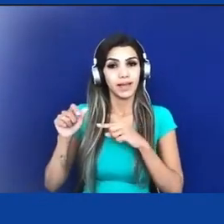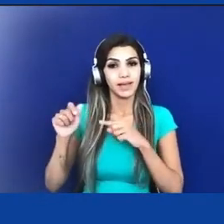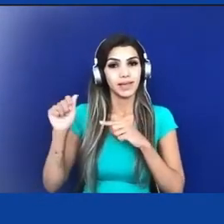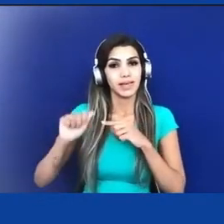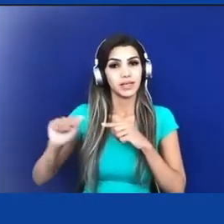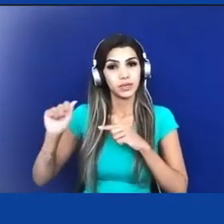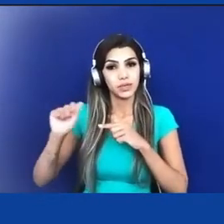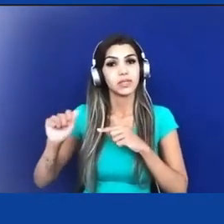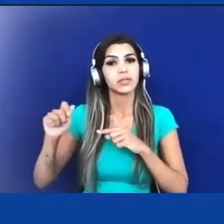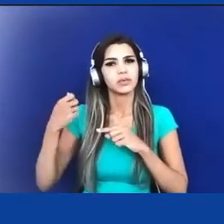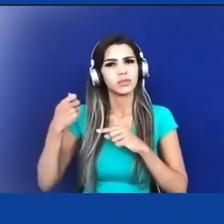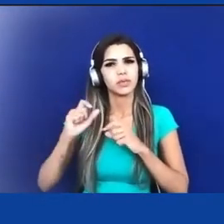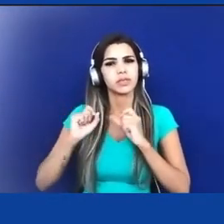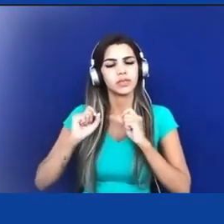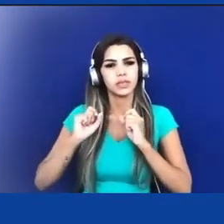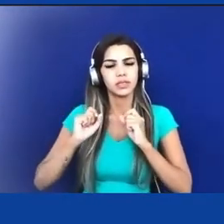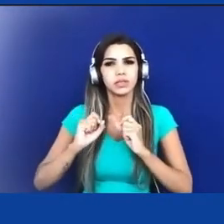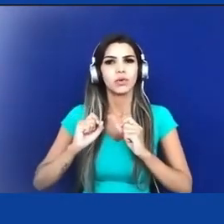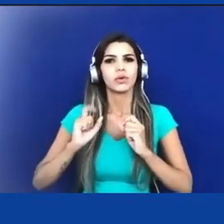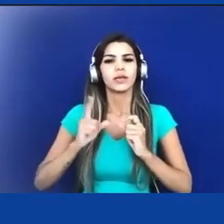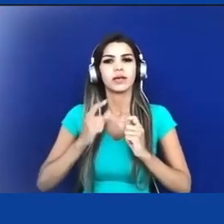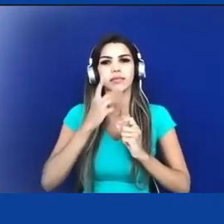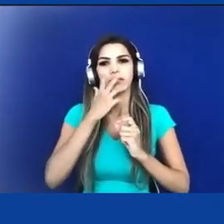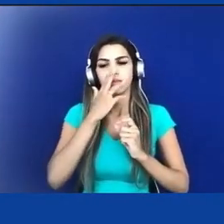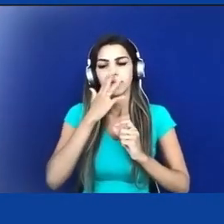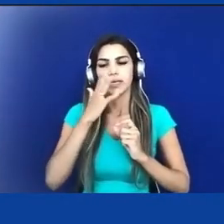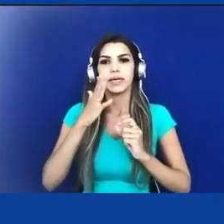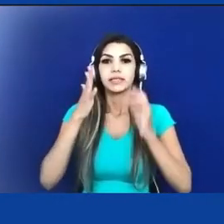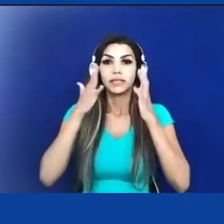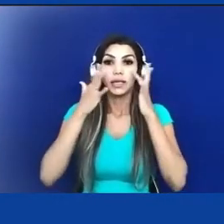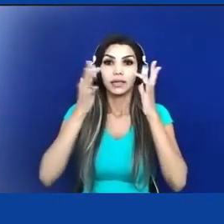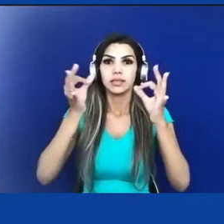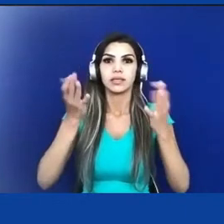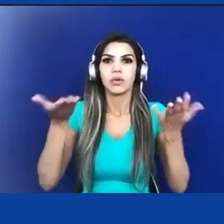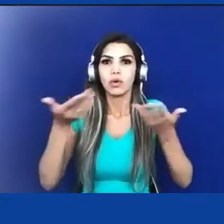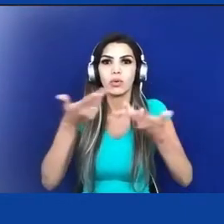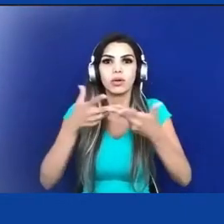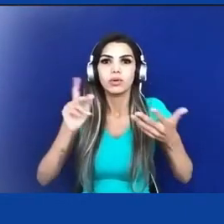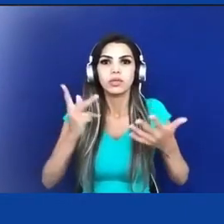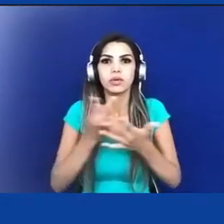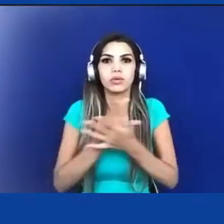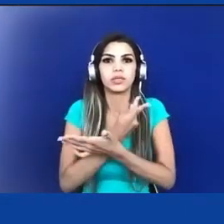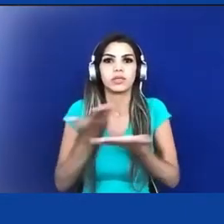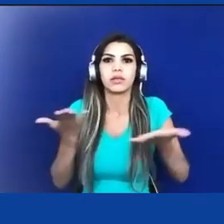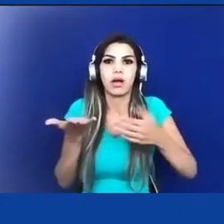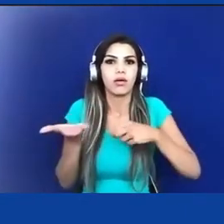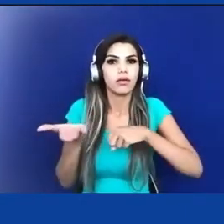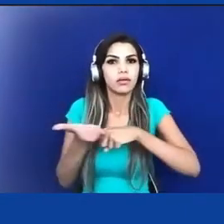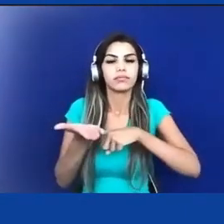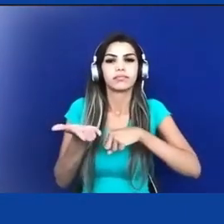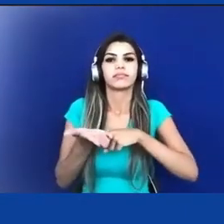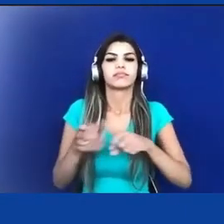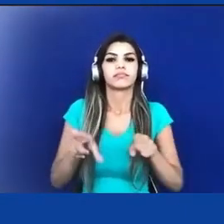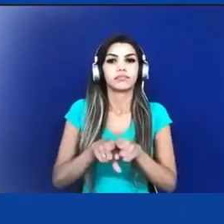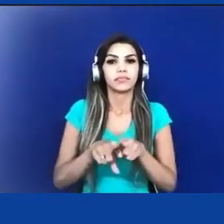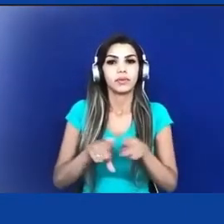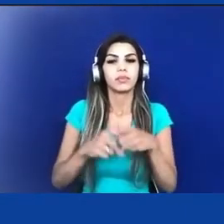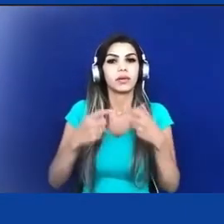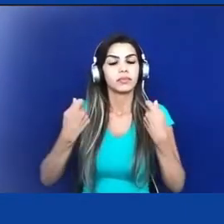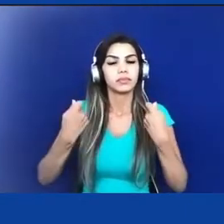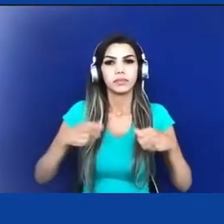novos tempos, como também ela precisa ser coerente ou consistente com a